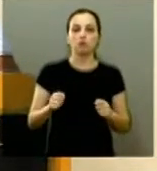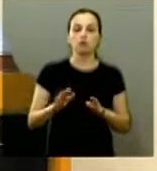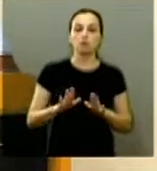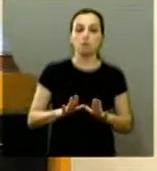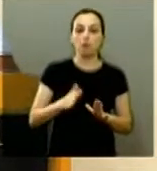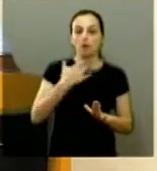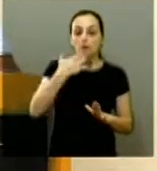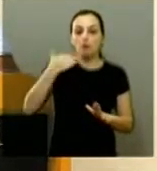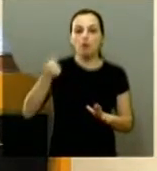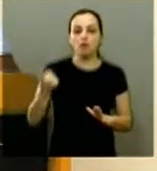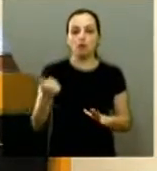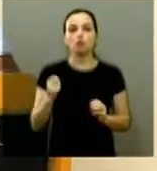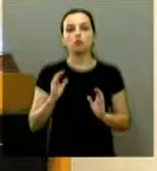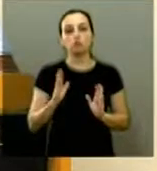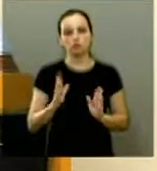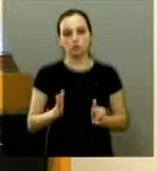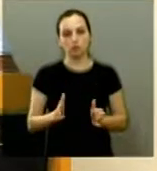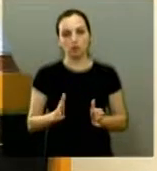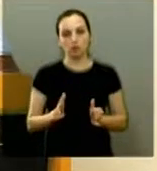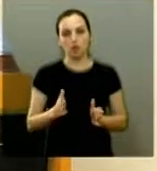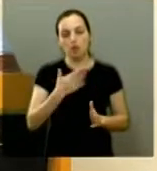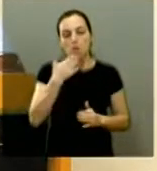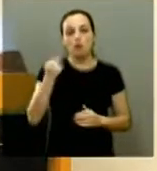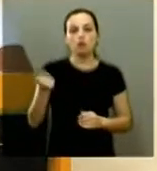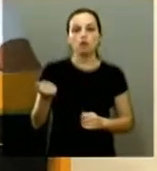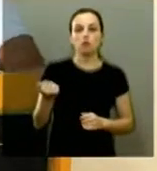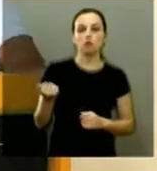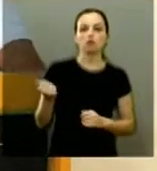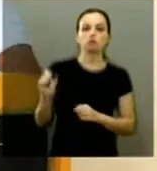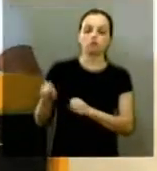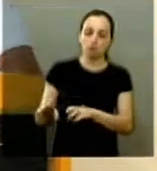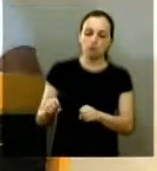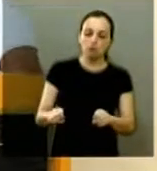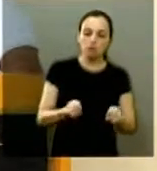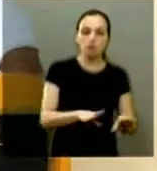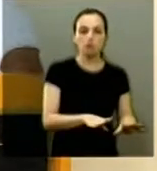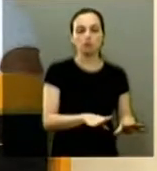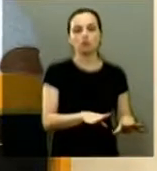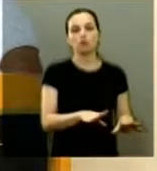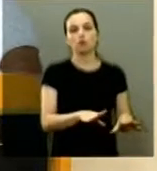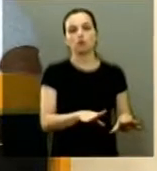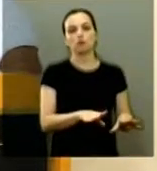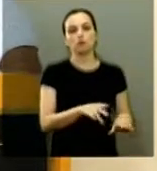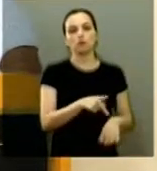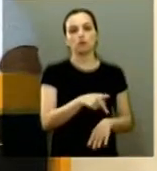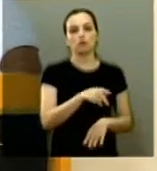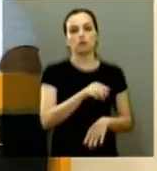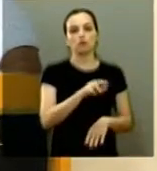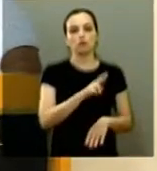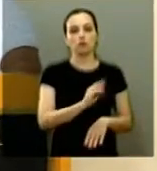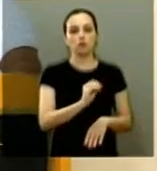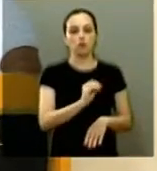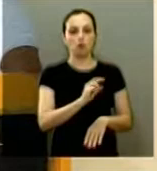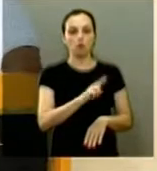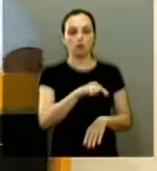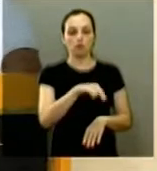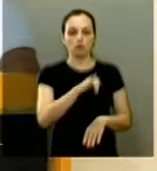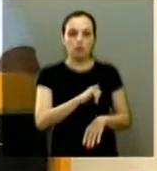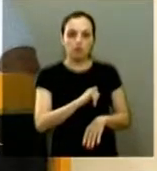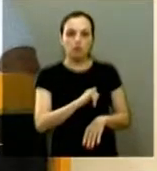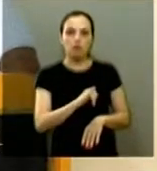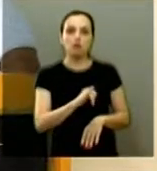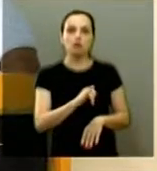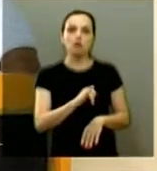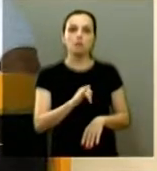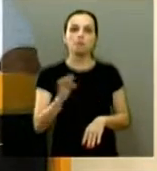bastante precisa melhorar é muito ainda na educação pro une as universidades que estão